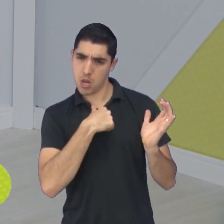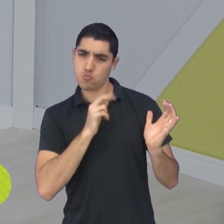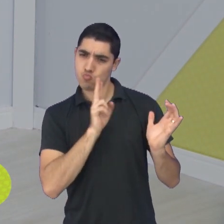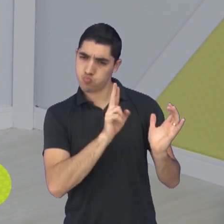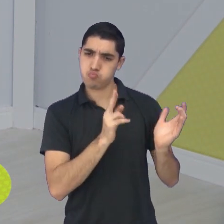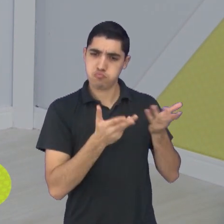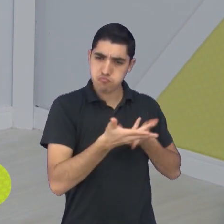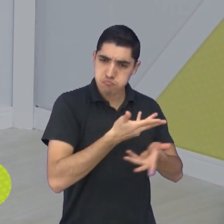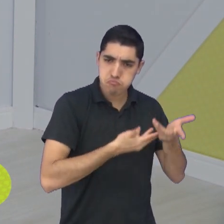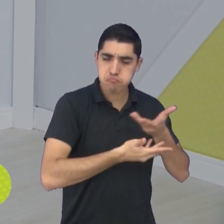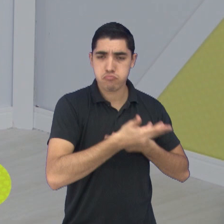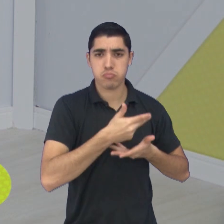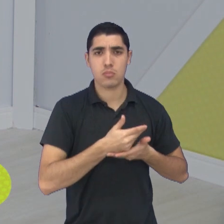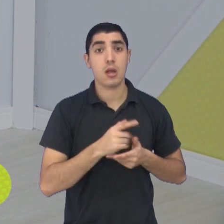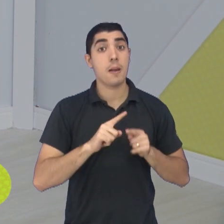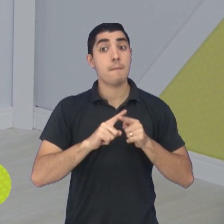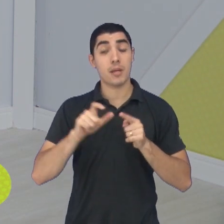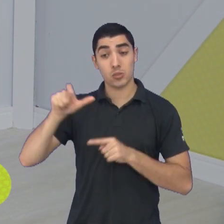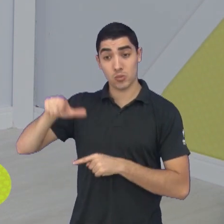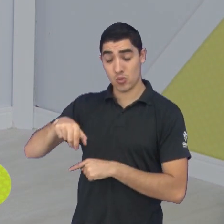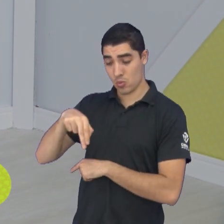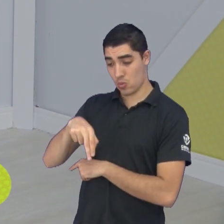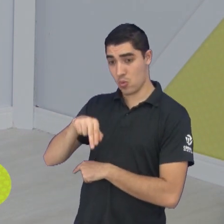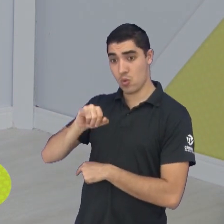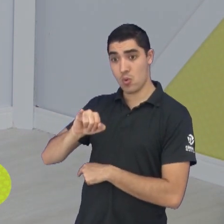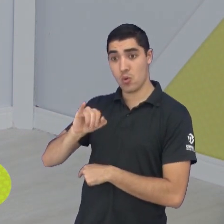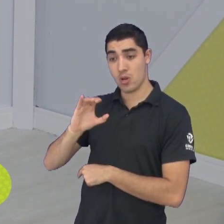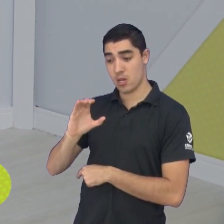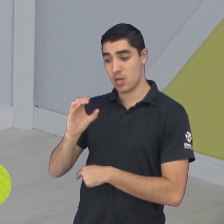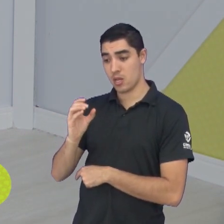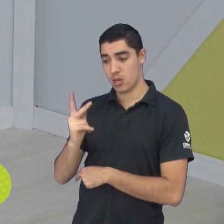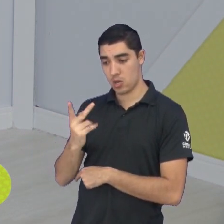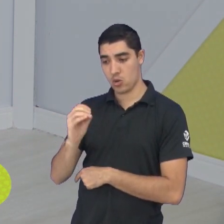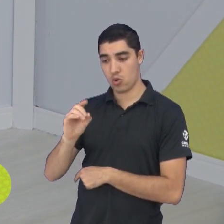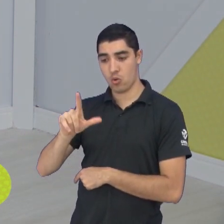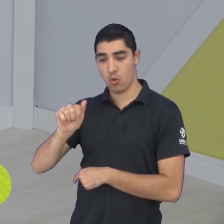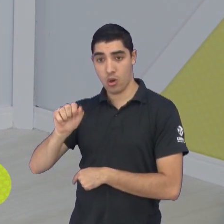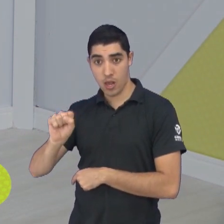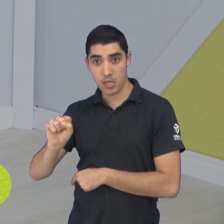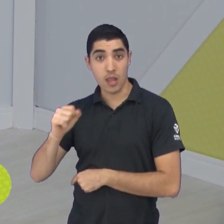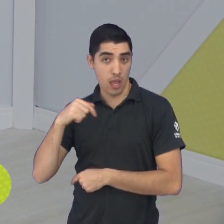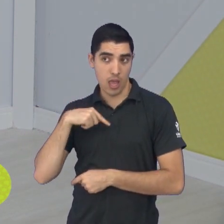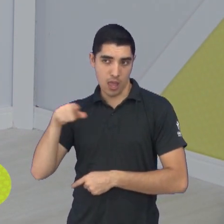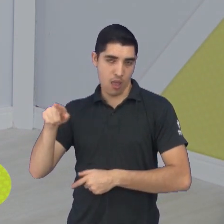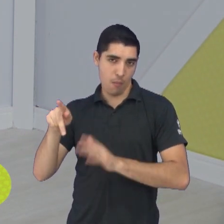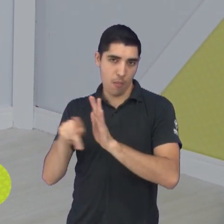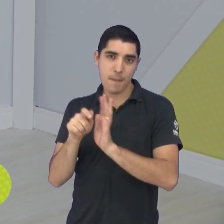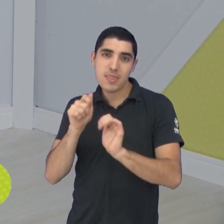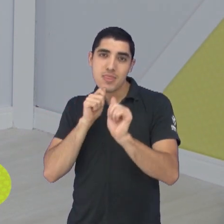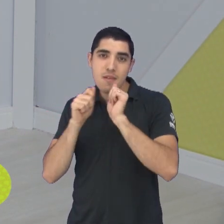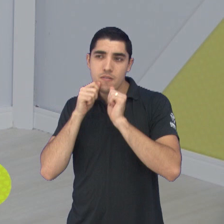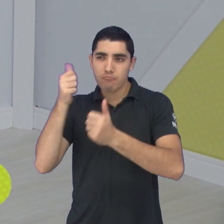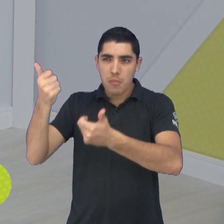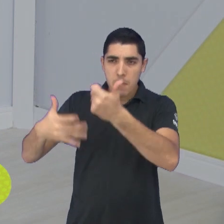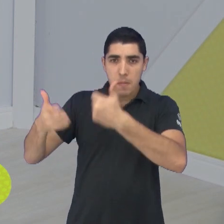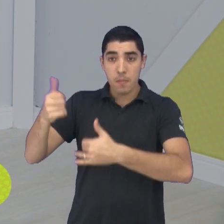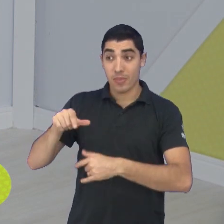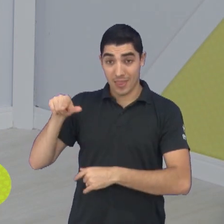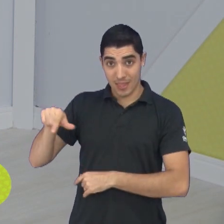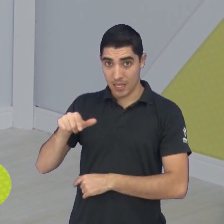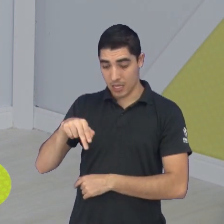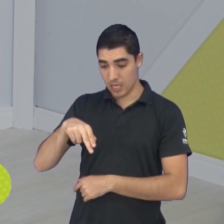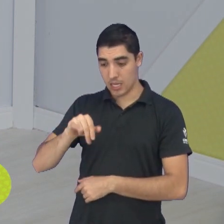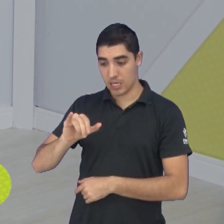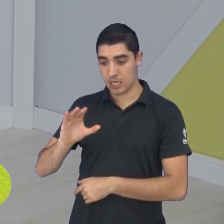o Nicolas. O Nicolas foi muito polido, sem puxar sardinha para um para o outro. Estou me baseando naquilo que foi dito nas coletivas. O Nicolas